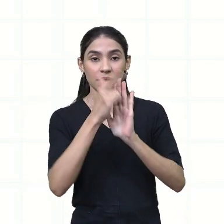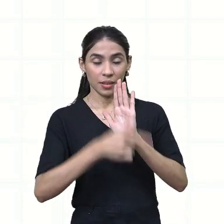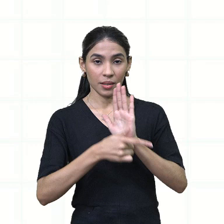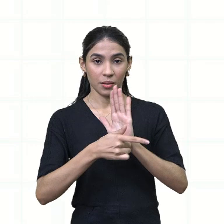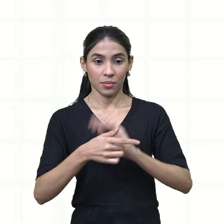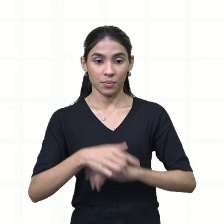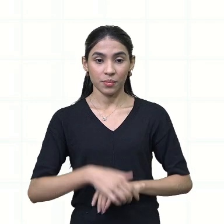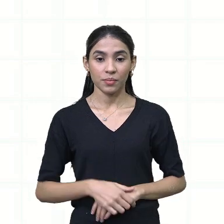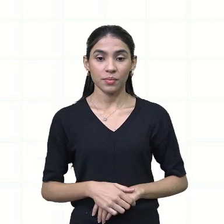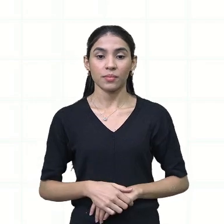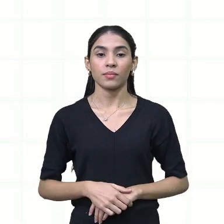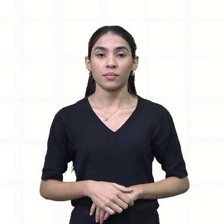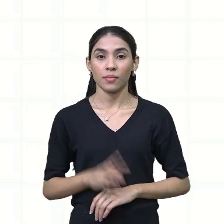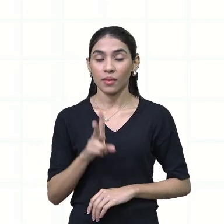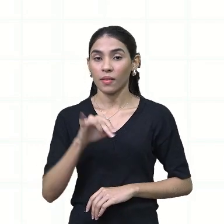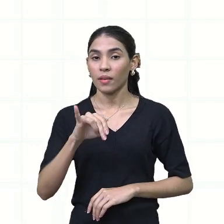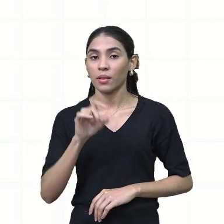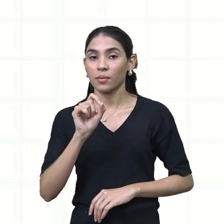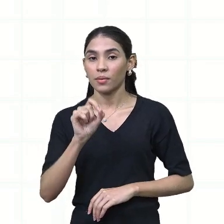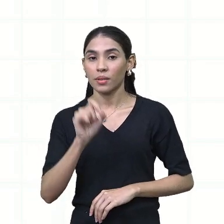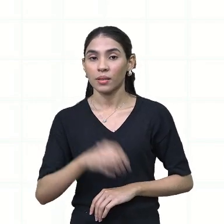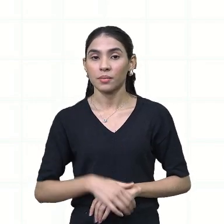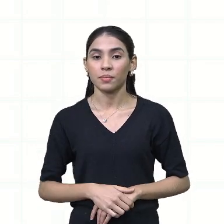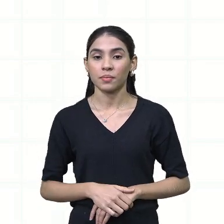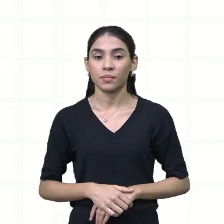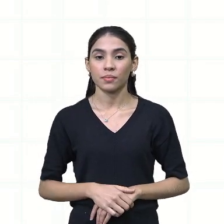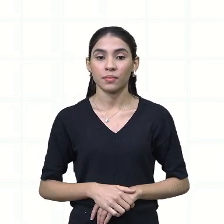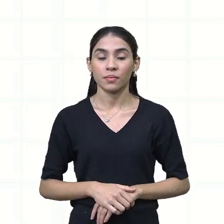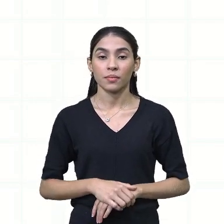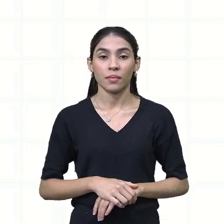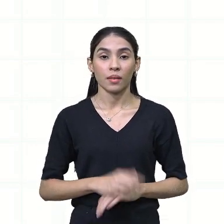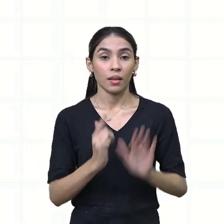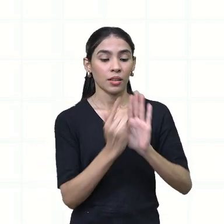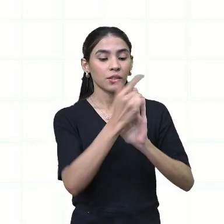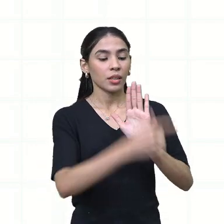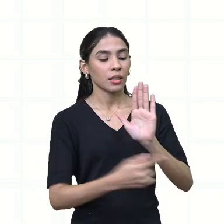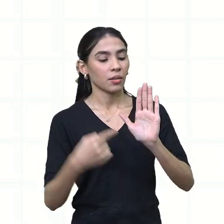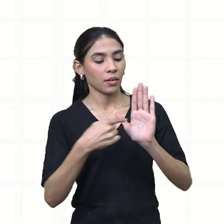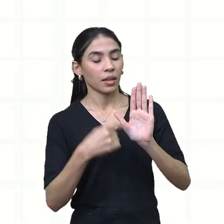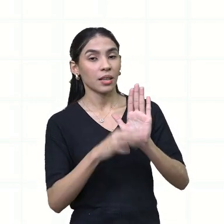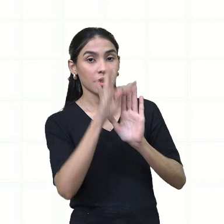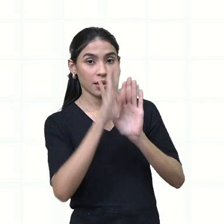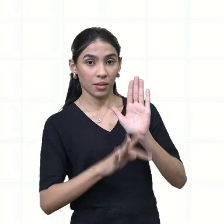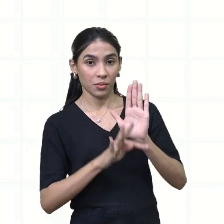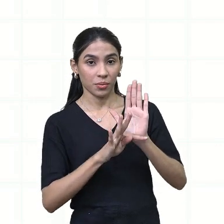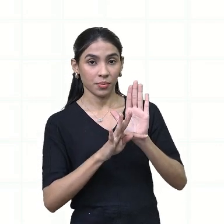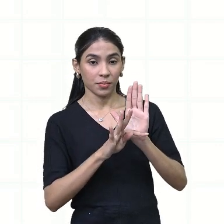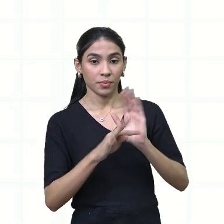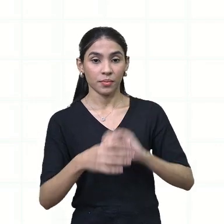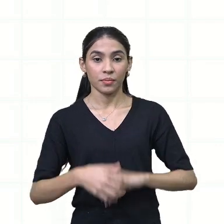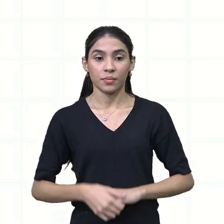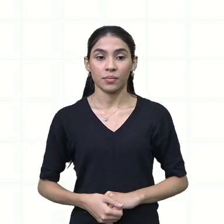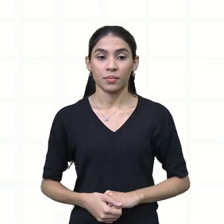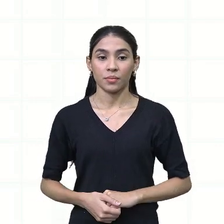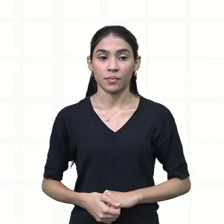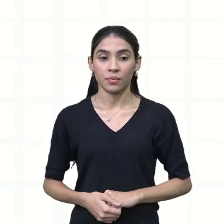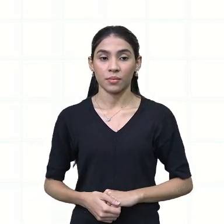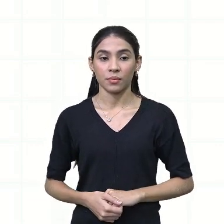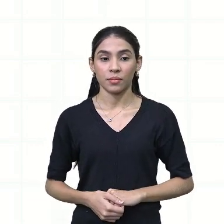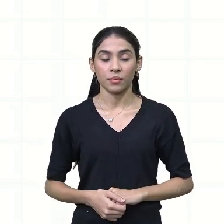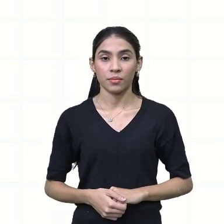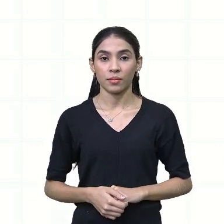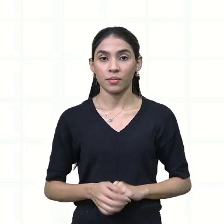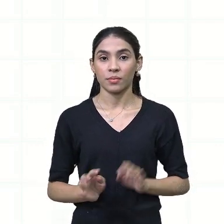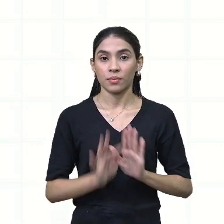ele vai ser o quê? Textos. Deixa eu apagar aqui. Ele vai ser